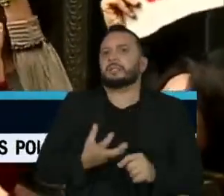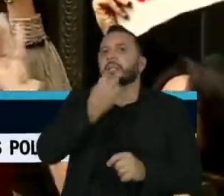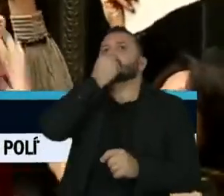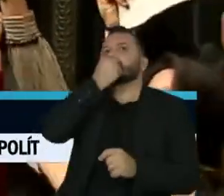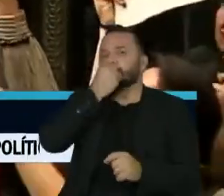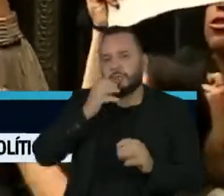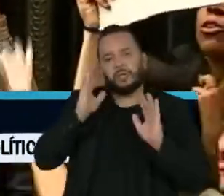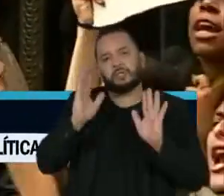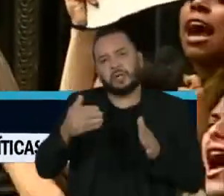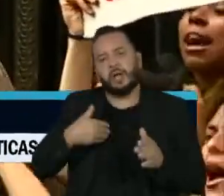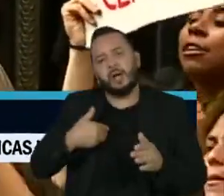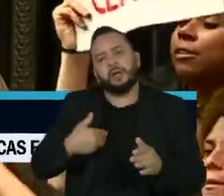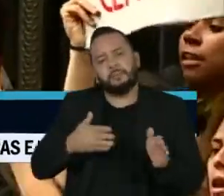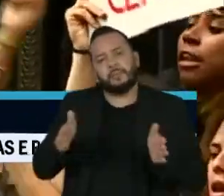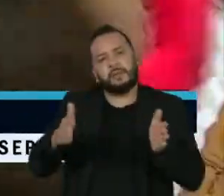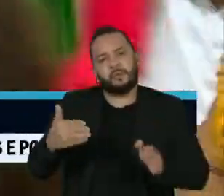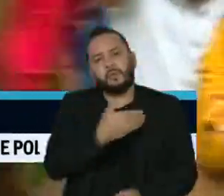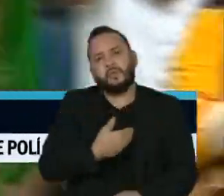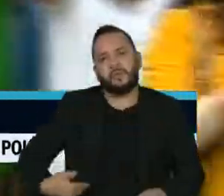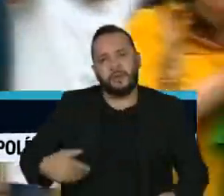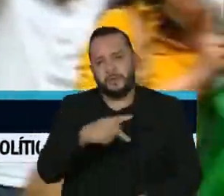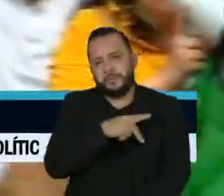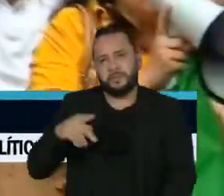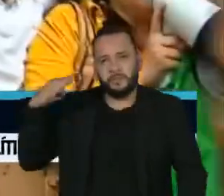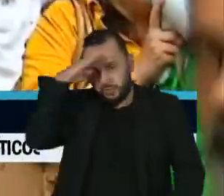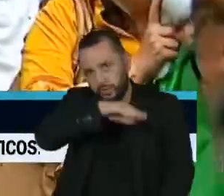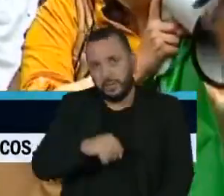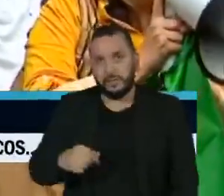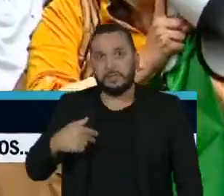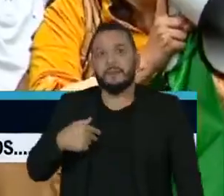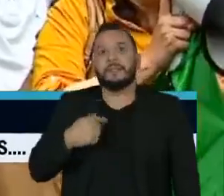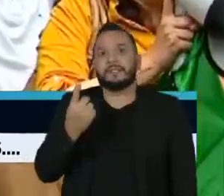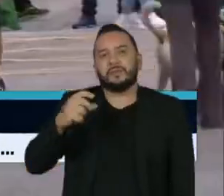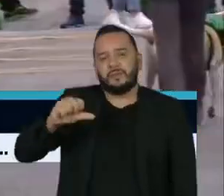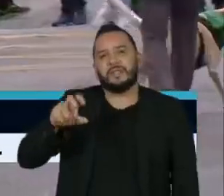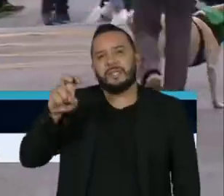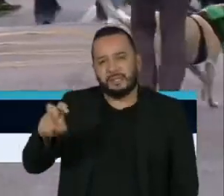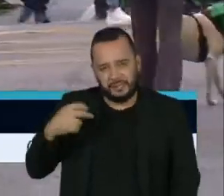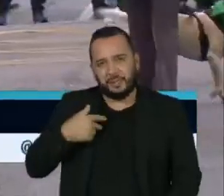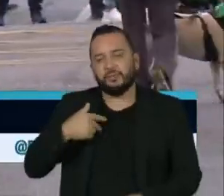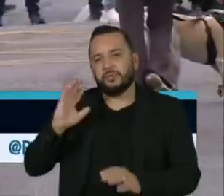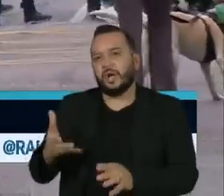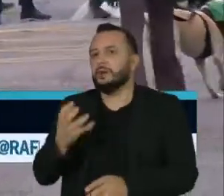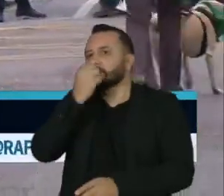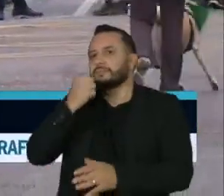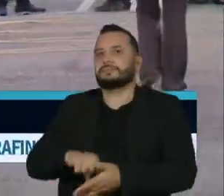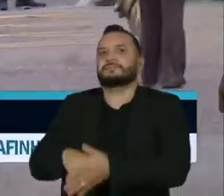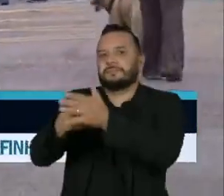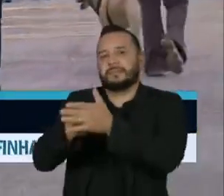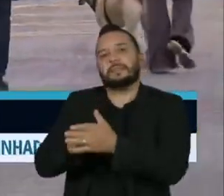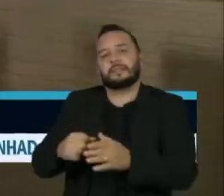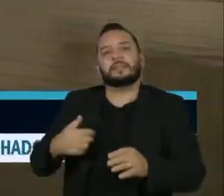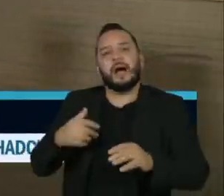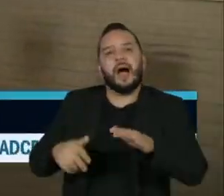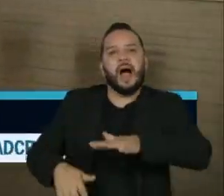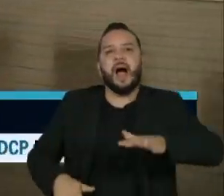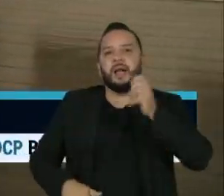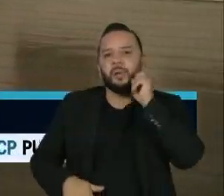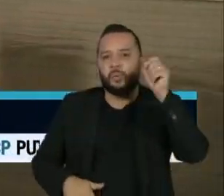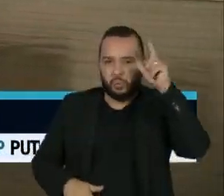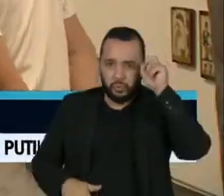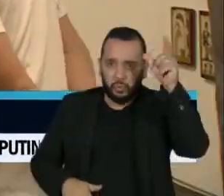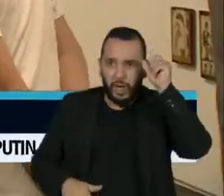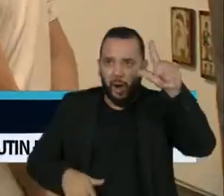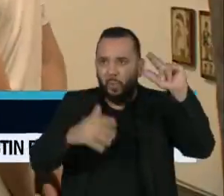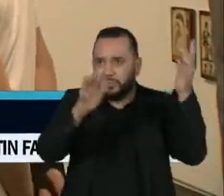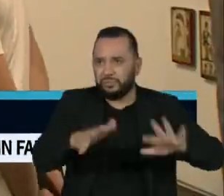O Brasil registrou ao menos 195 casos de censura, desmonte institucional do setor cultural e autoritarismo